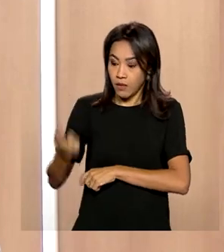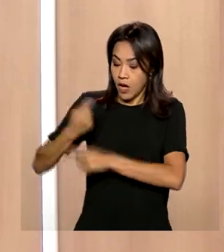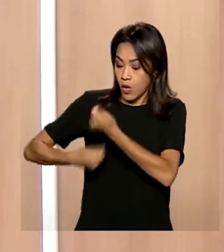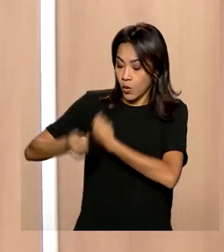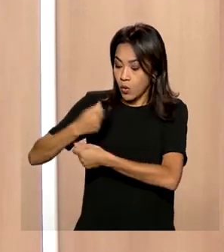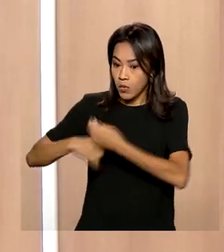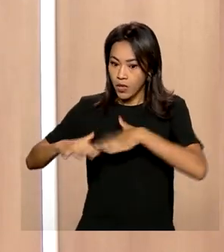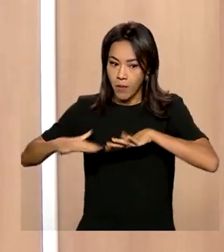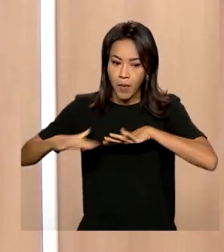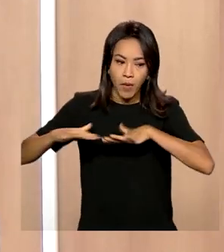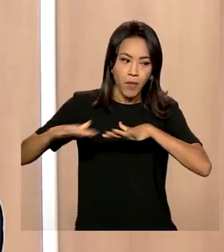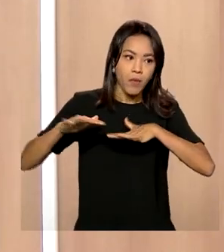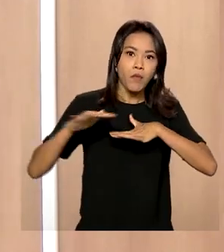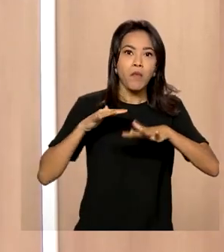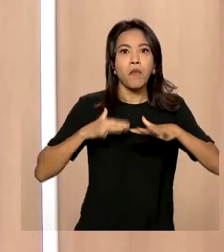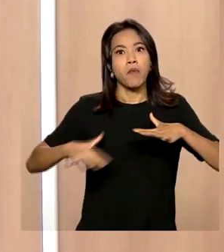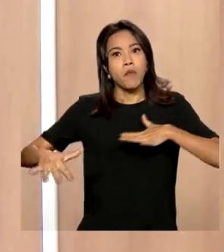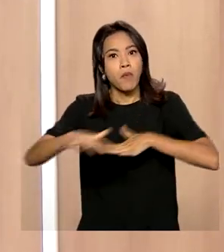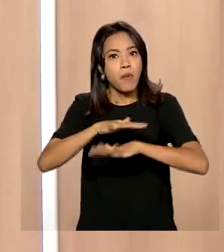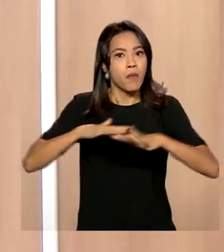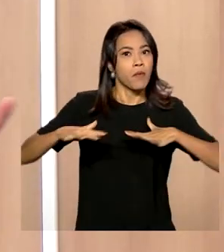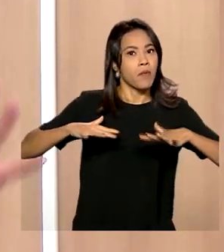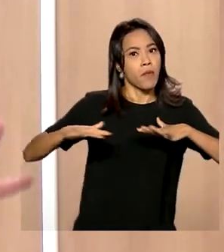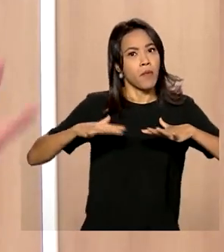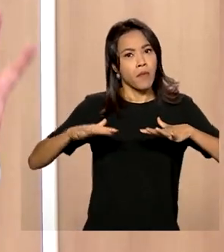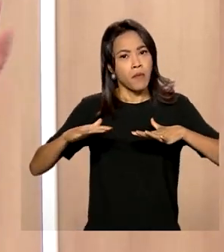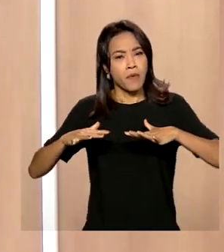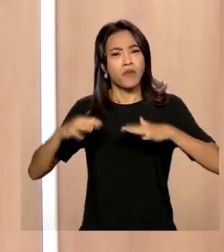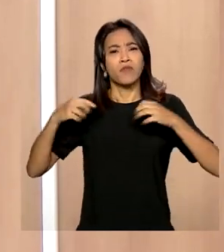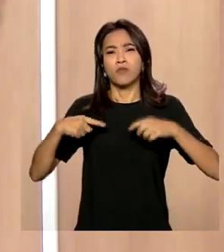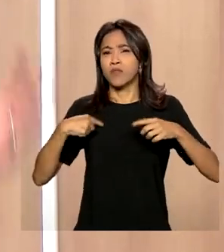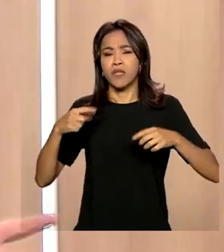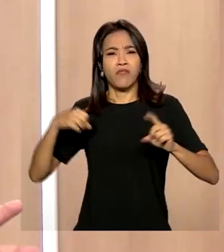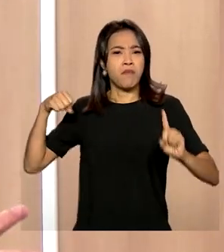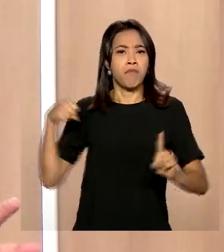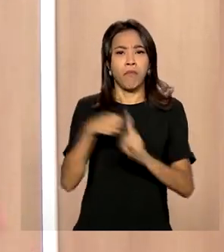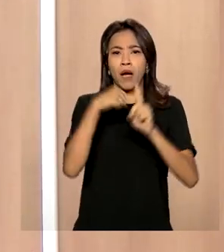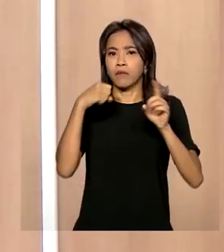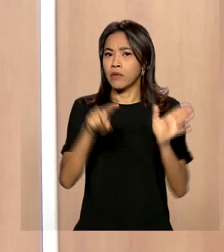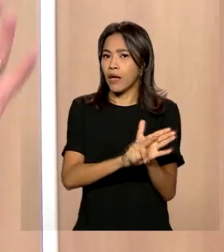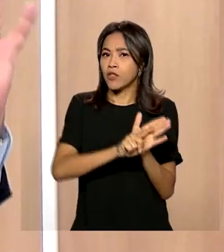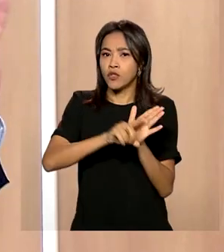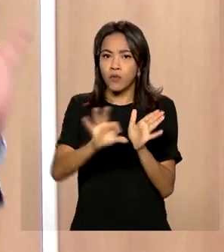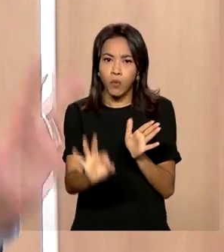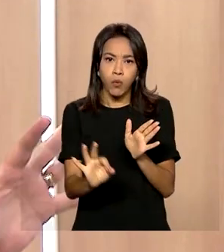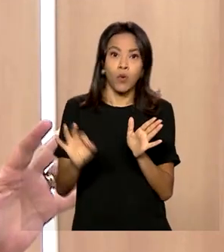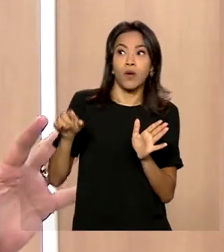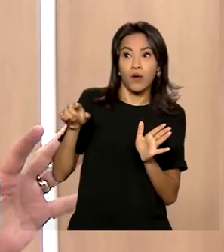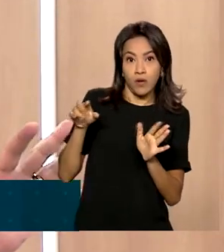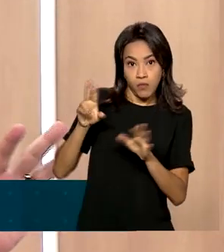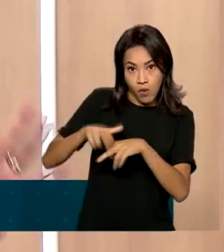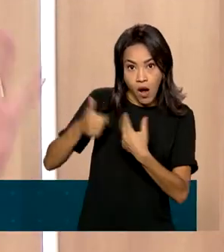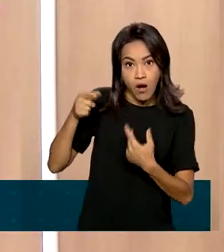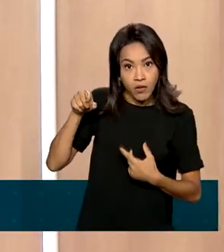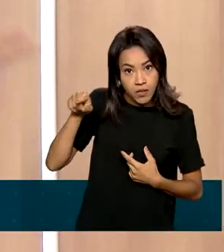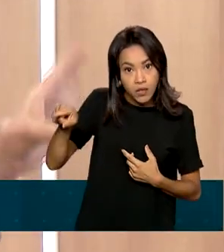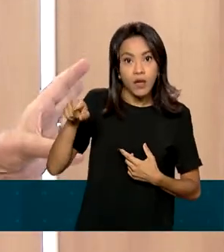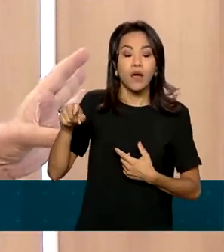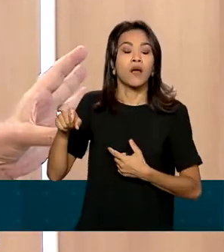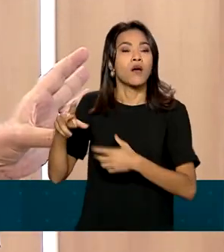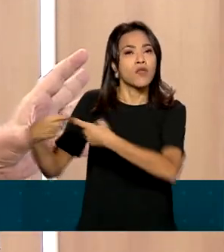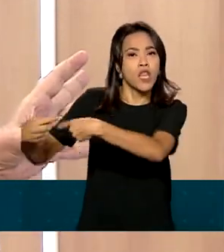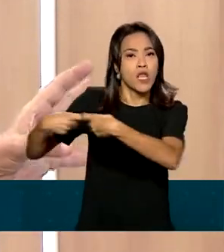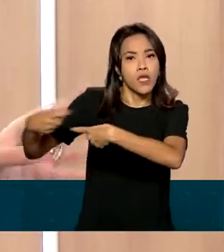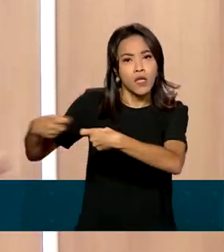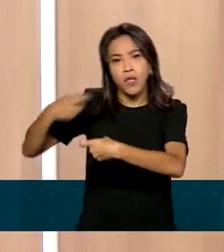está em movimento. Não houve ainda um impacto negativo do conflito na Ucrânia em termos de crescimento econômico, tanto